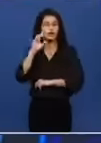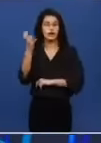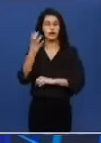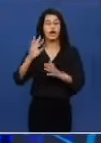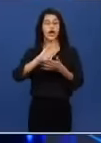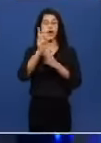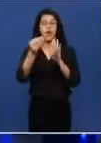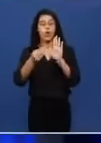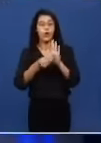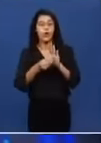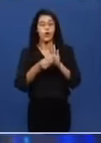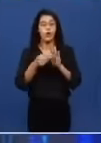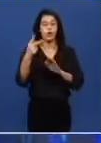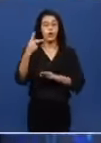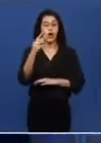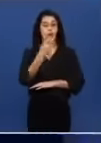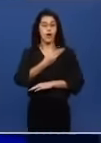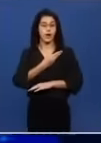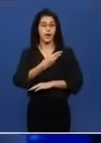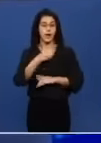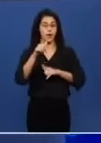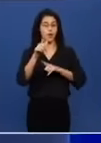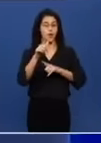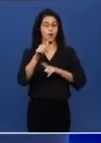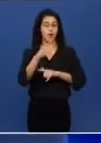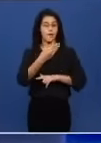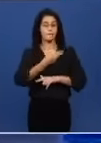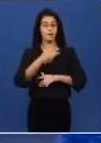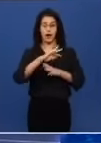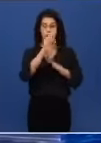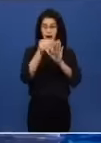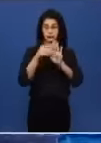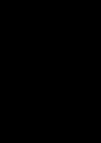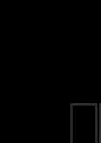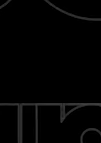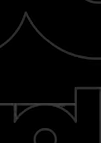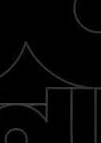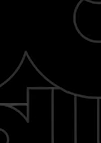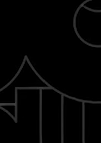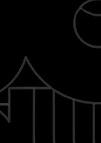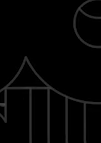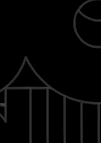quer colocar os dele na Suprema Corte. Eu não.